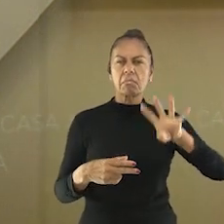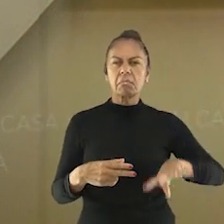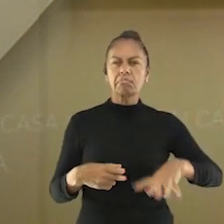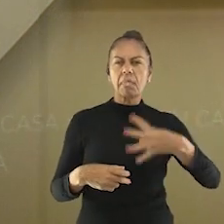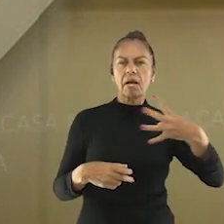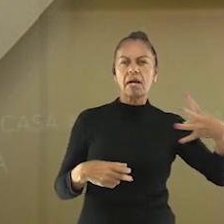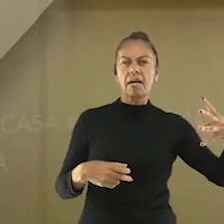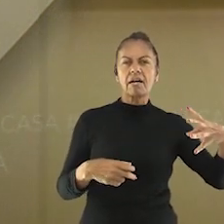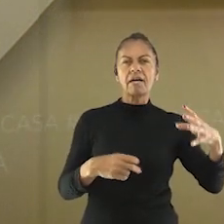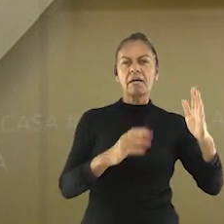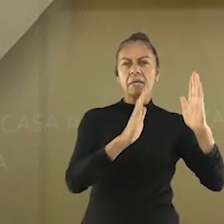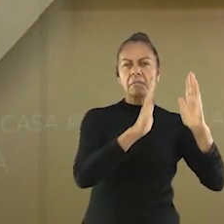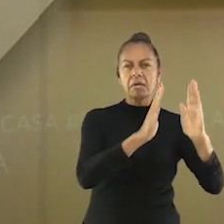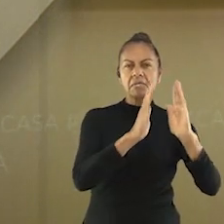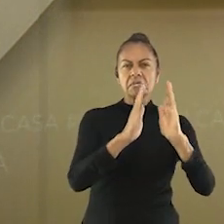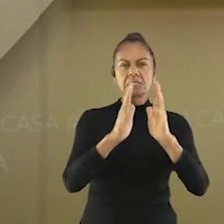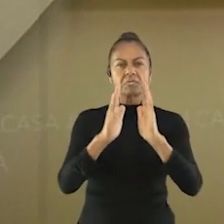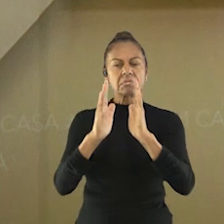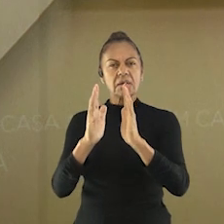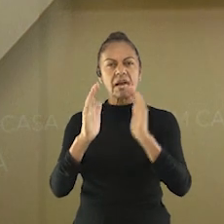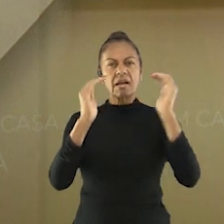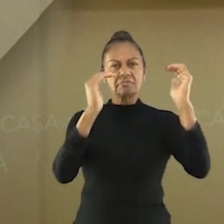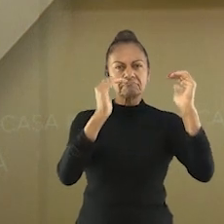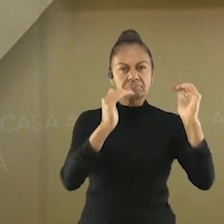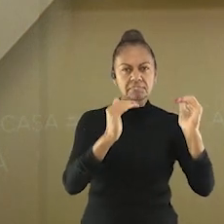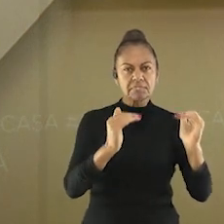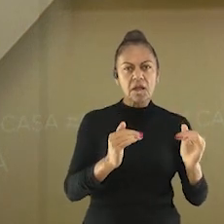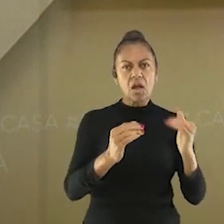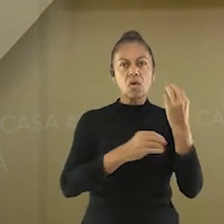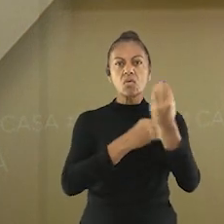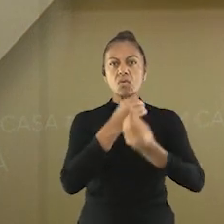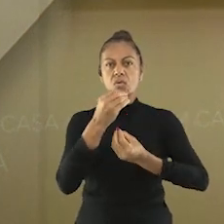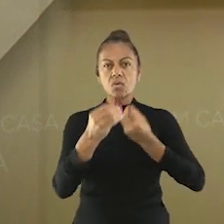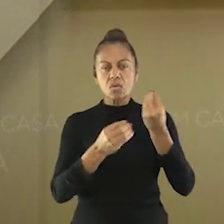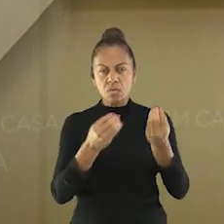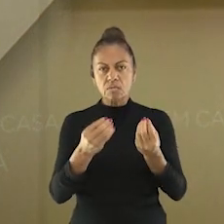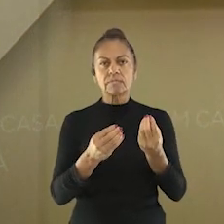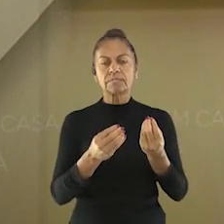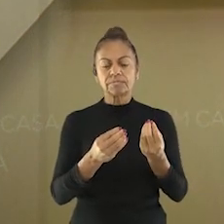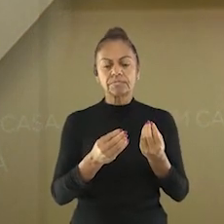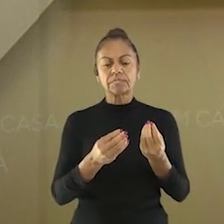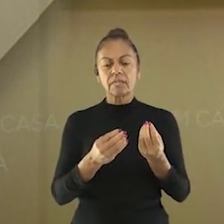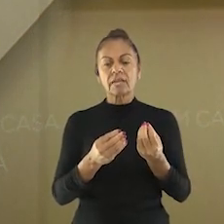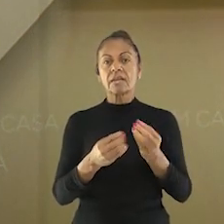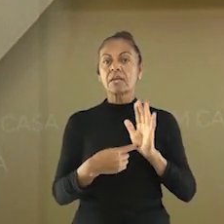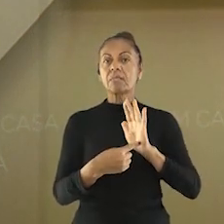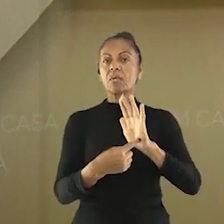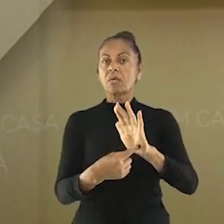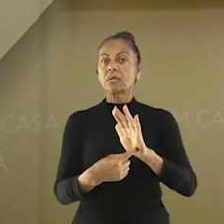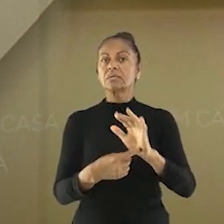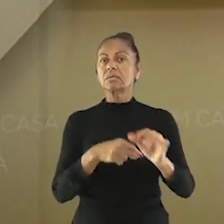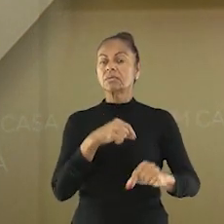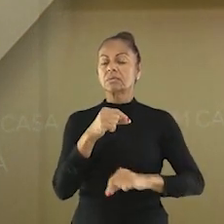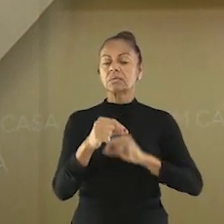diagnóstico, né? E aqui a gente tem um exemplo, pessoal, do diário alimentar que pode ser encontrado na